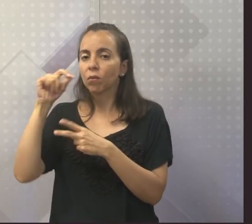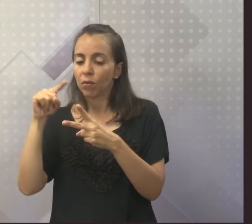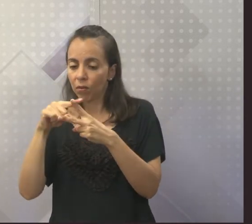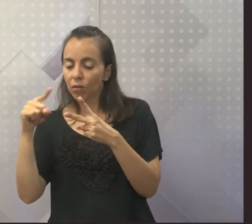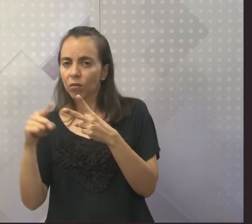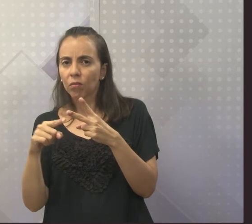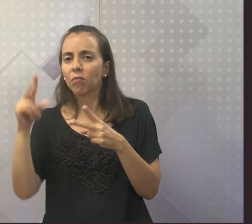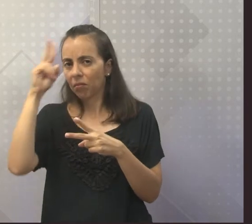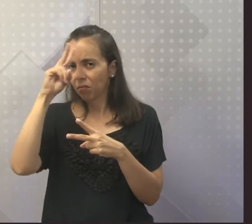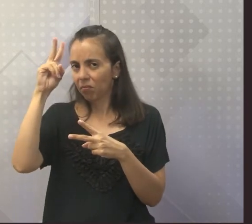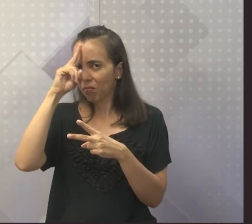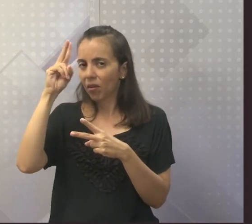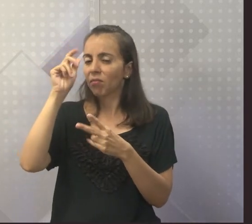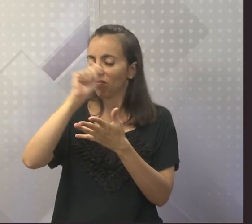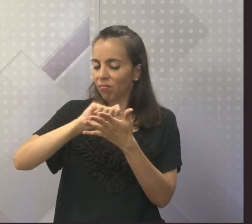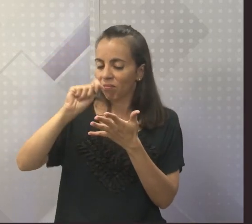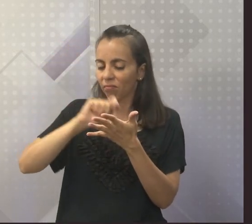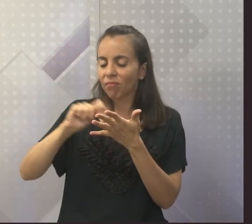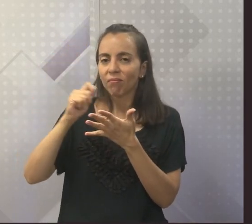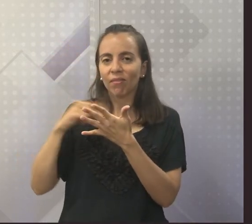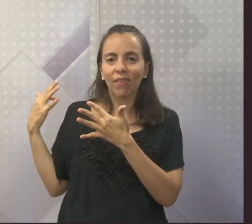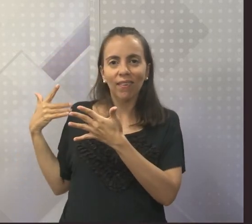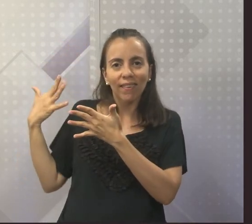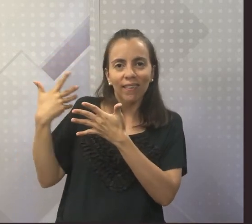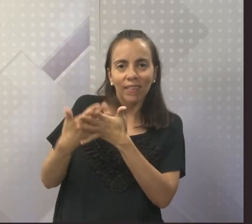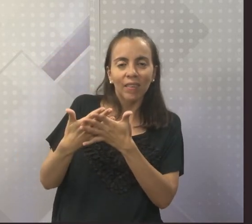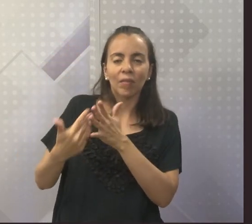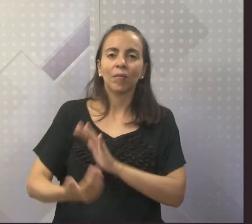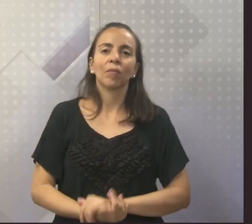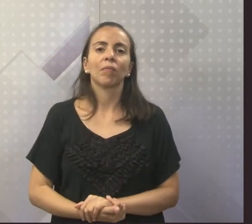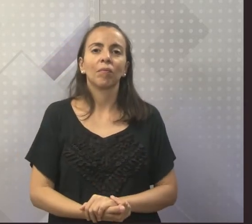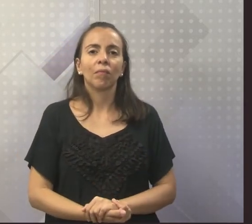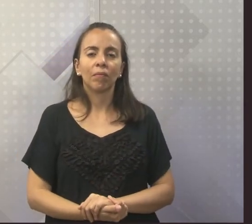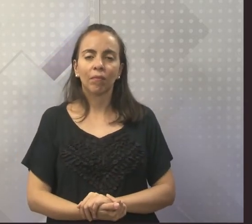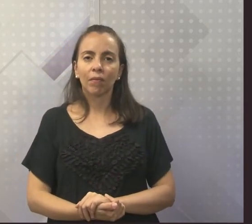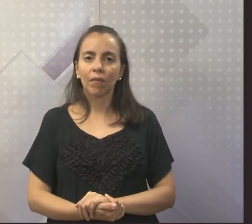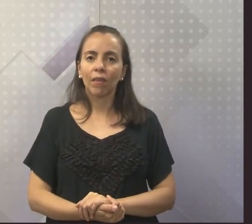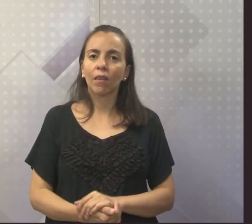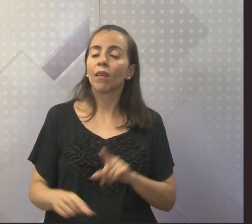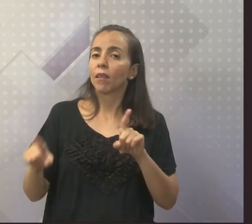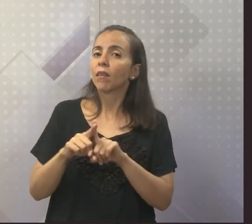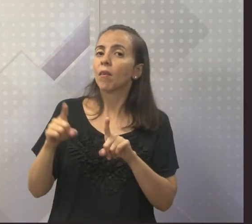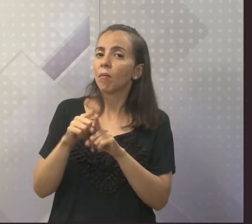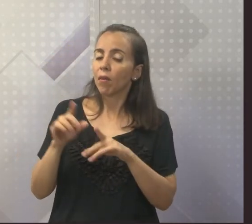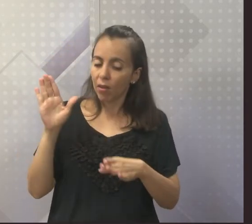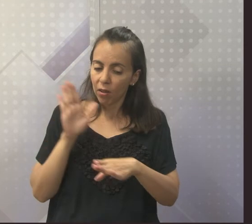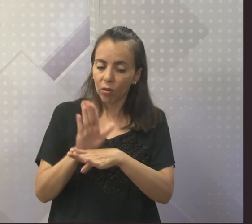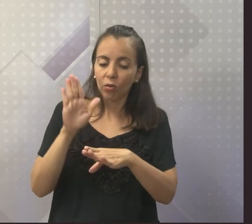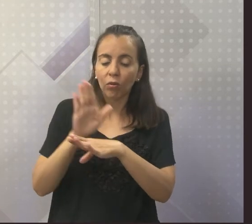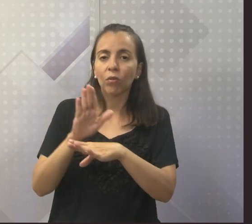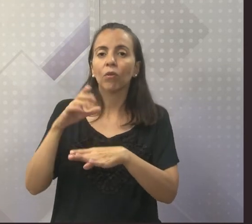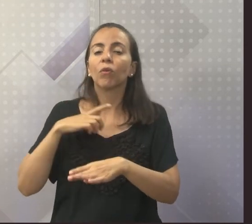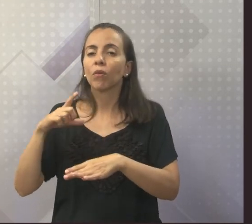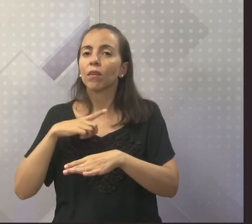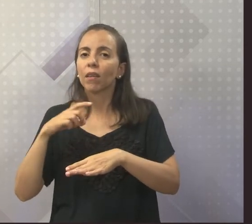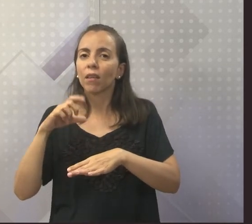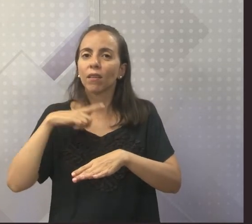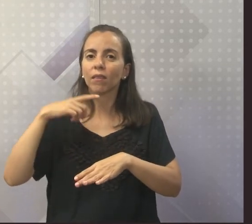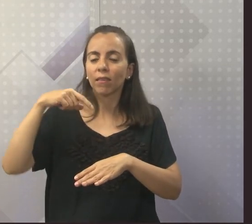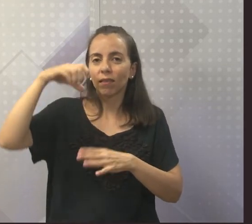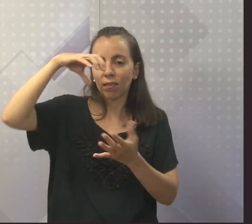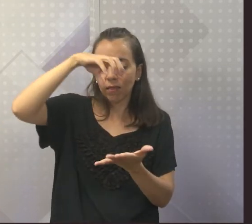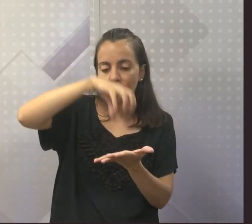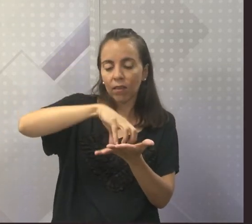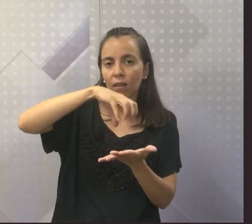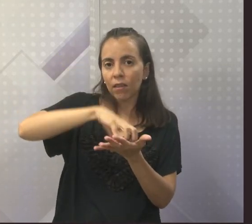Confederação Abolicionista e redigiu os estatutos da Associação Central Emancipadora. Ele foi